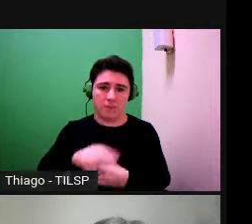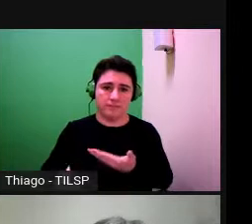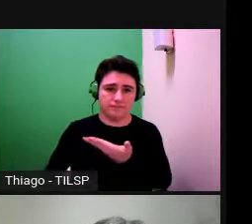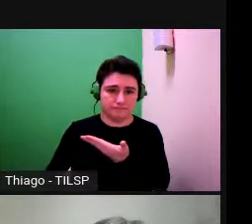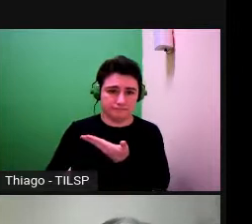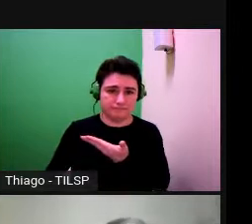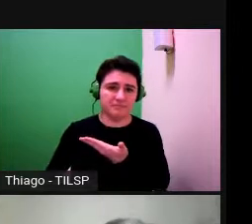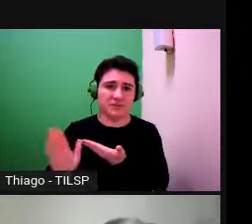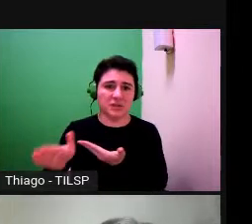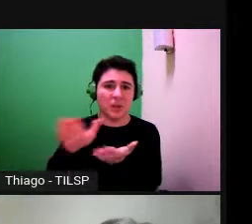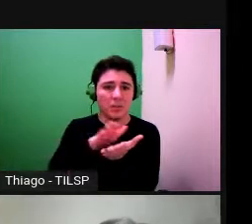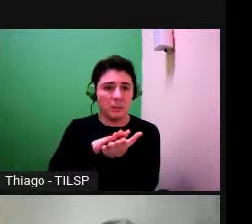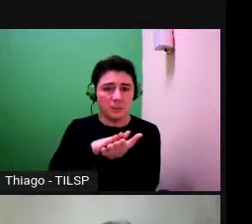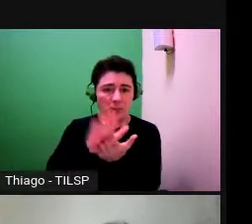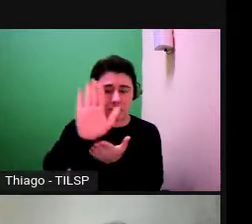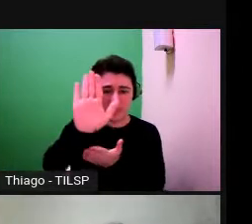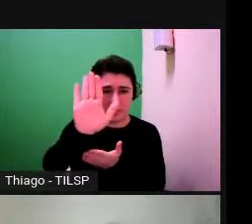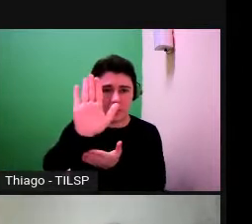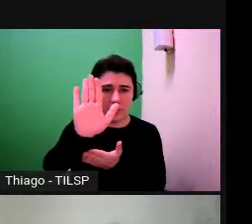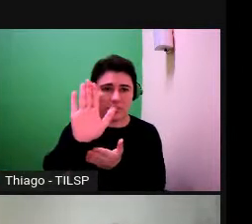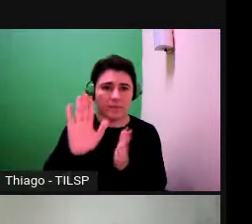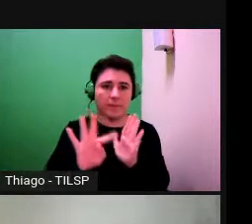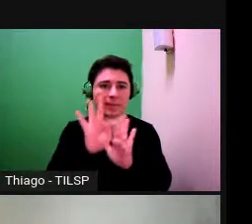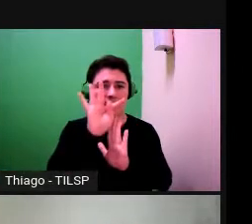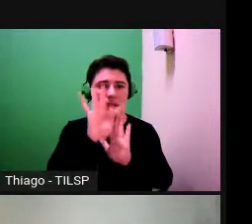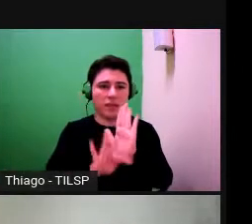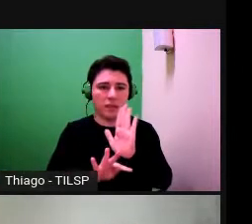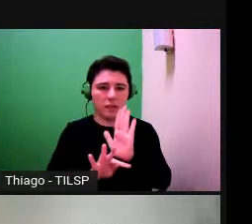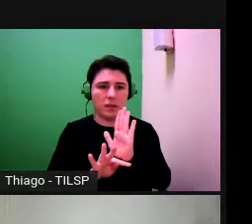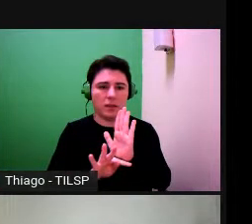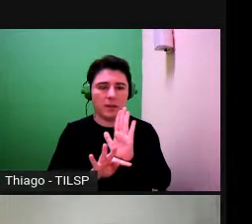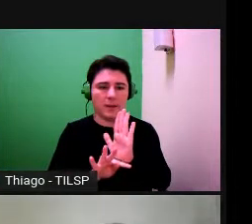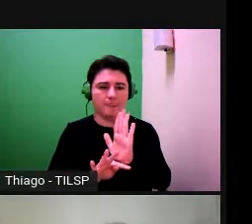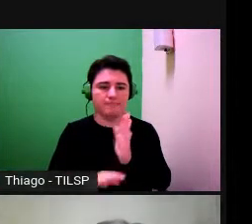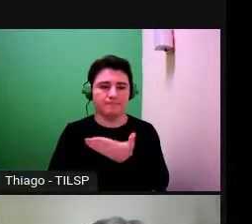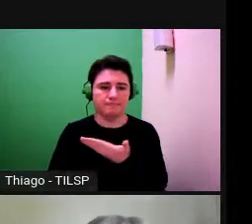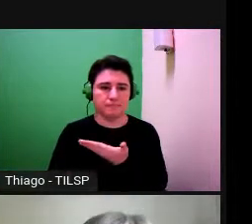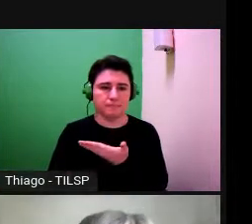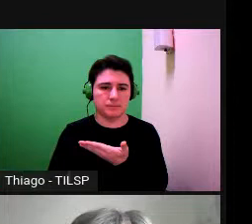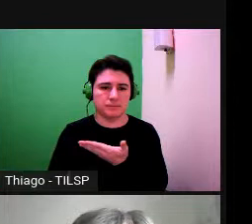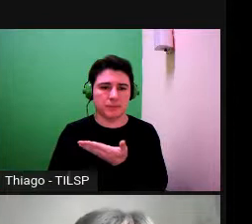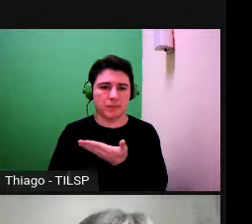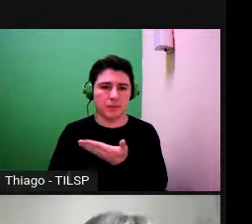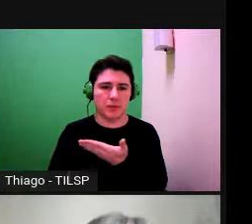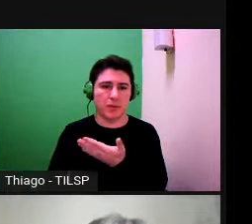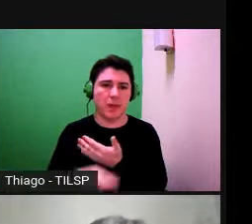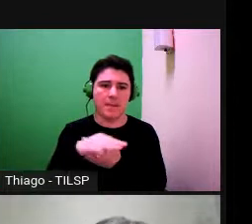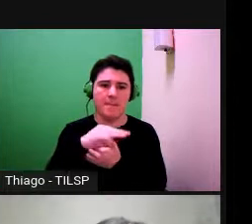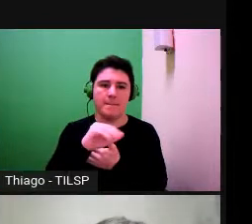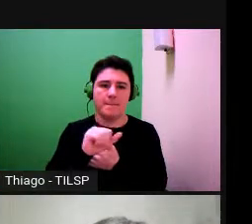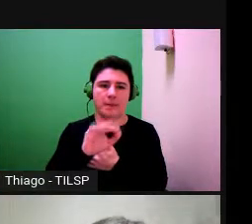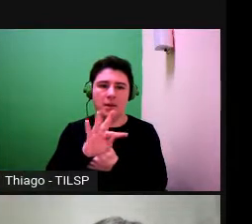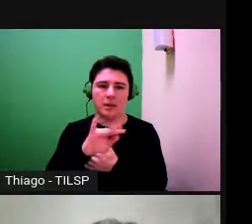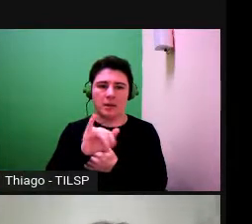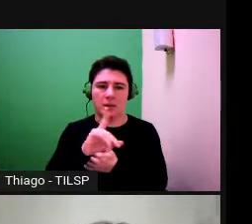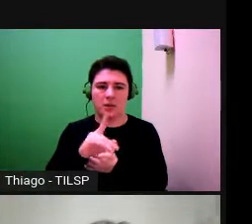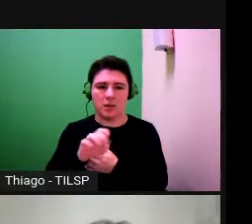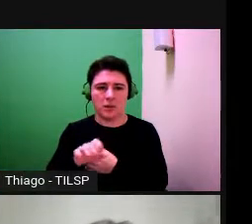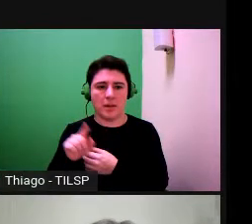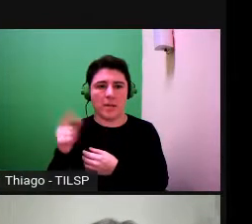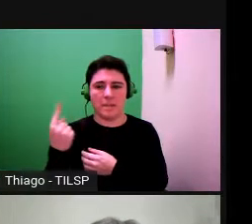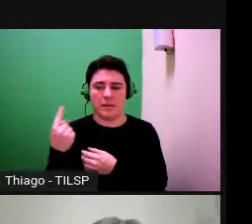que a Matilde é a primeira autora com um outro grupo que eu também faço parte e retomado